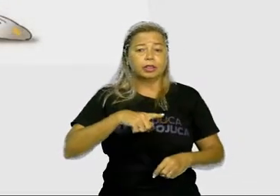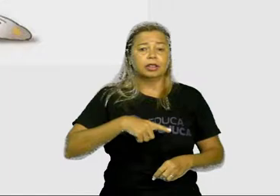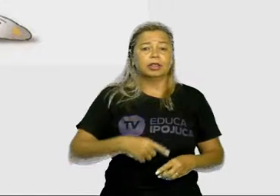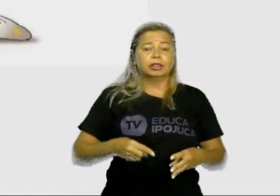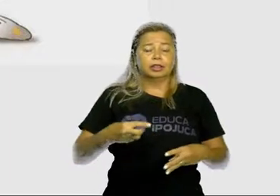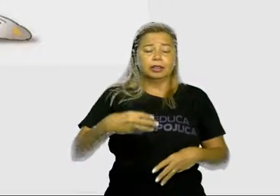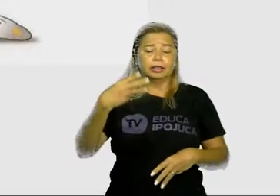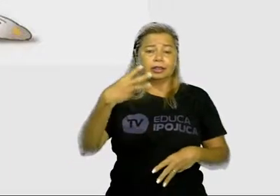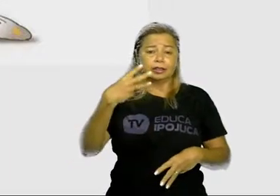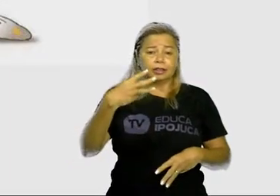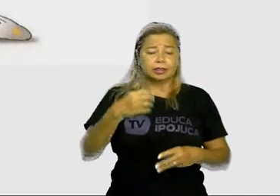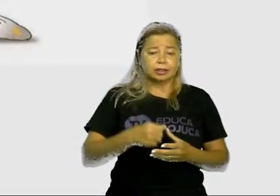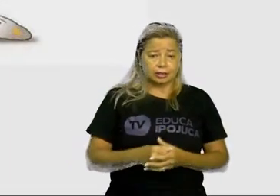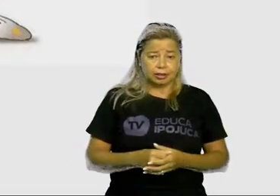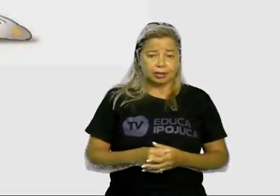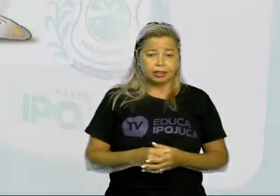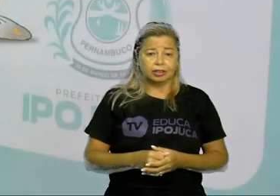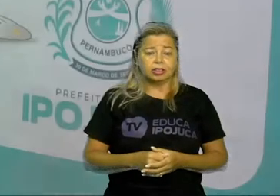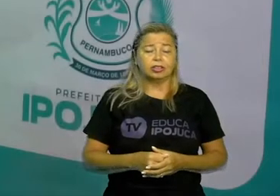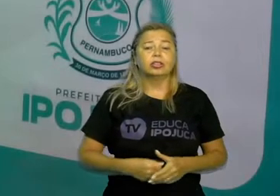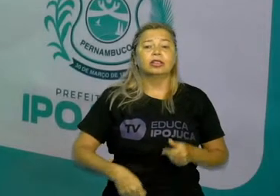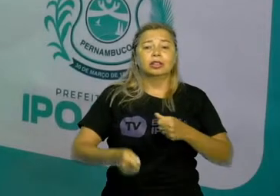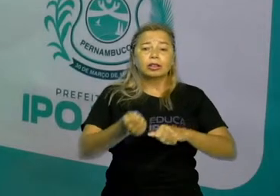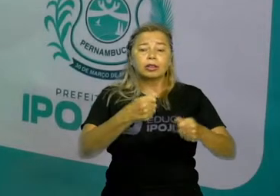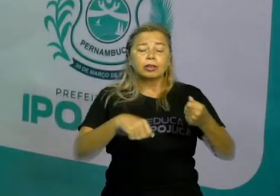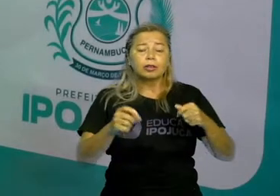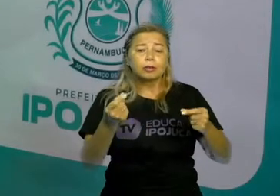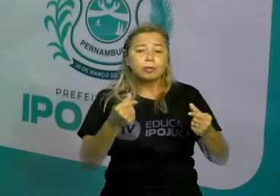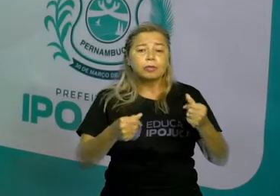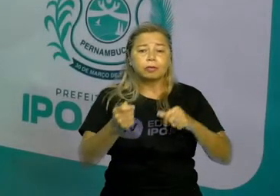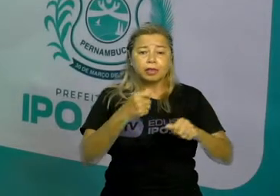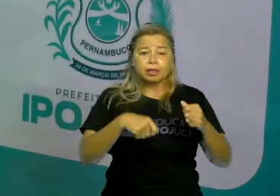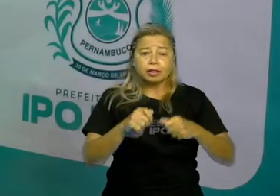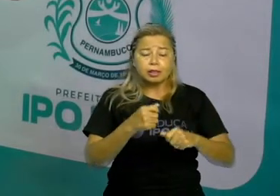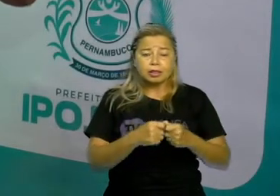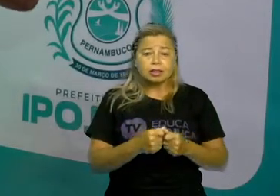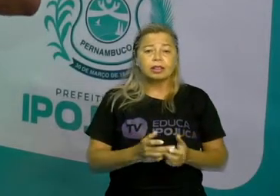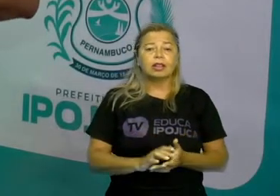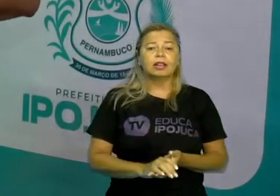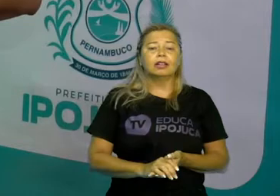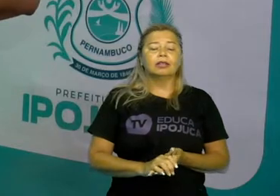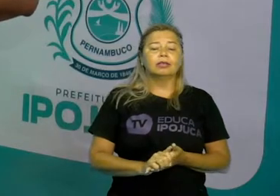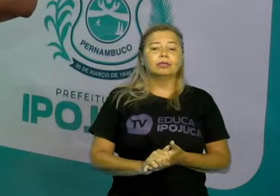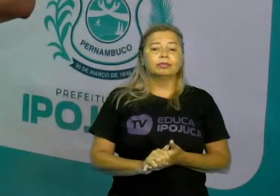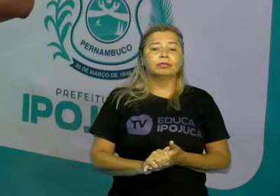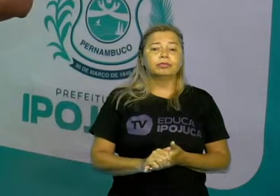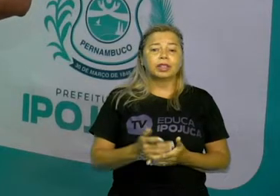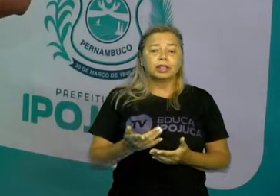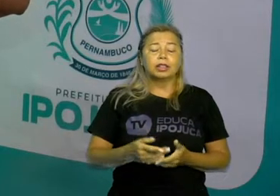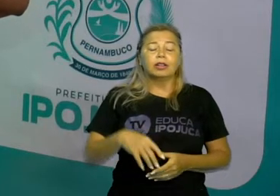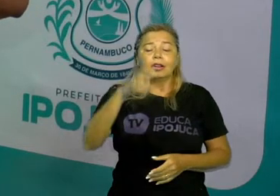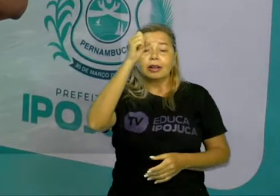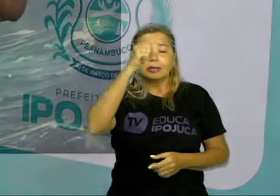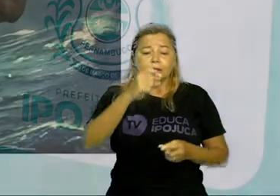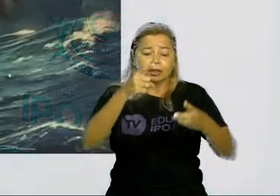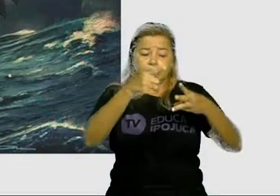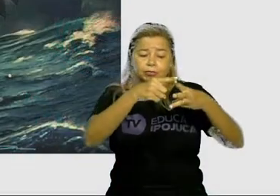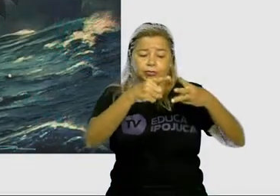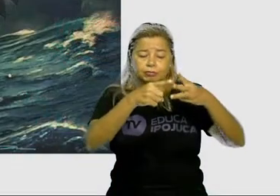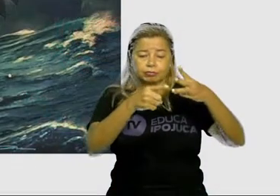Comercial, industrial e financeiro. Vamos falar um pouquinho agora de cada uma delas.